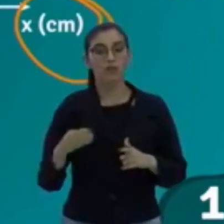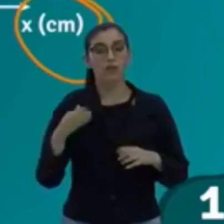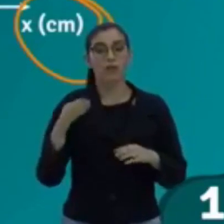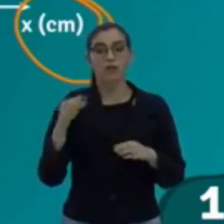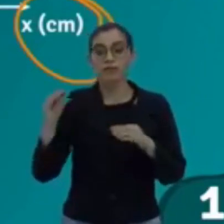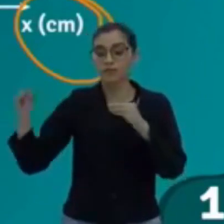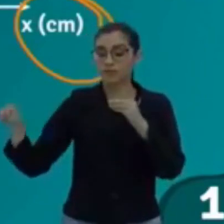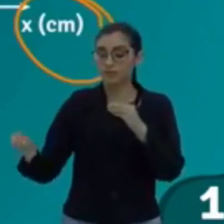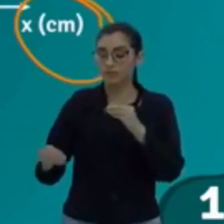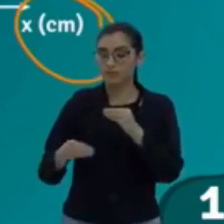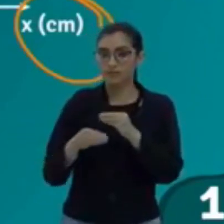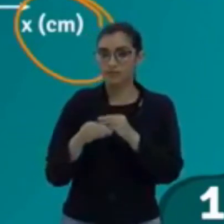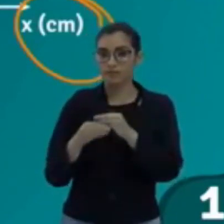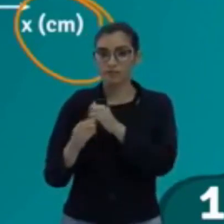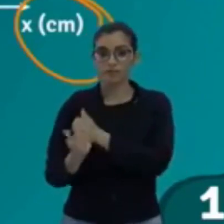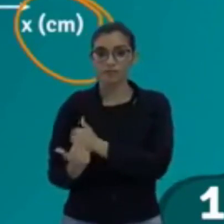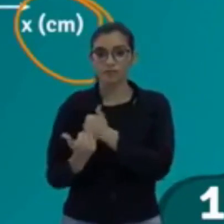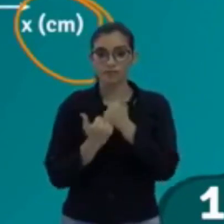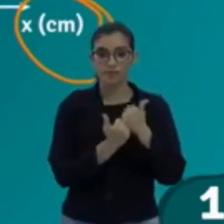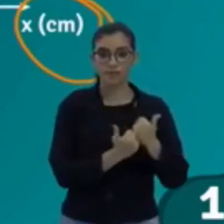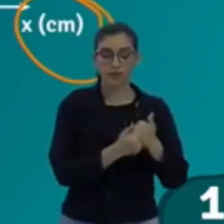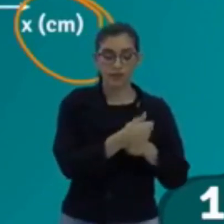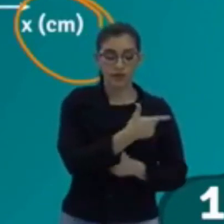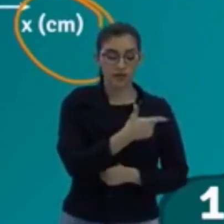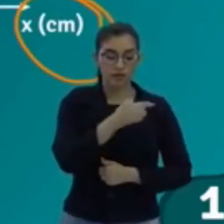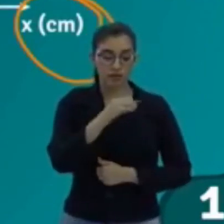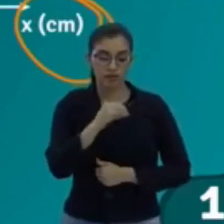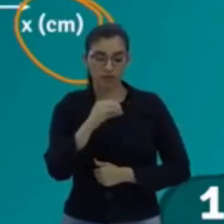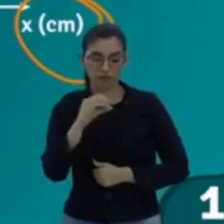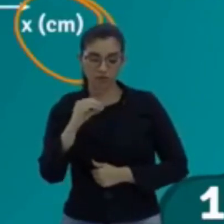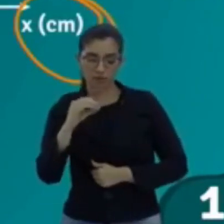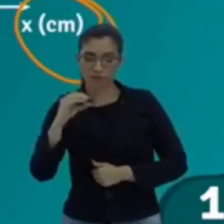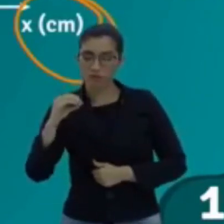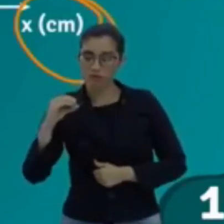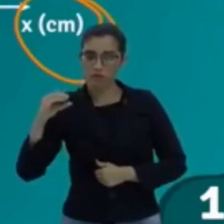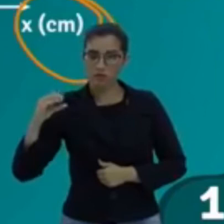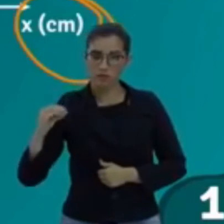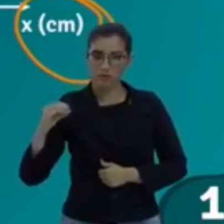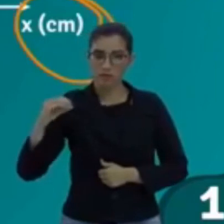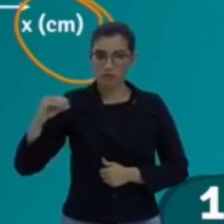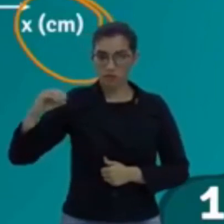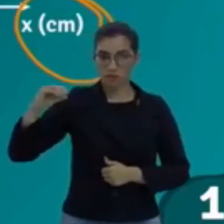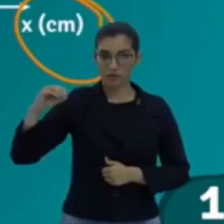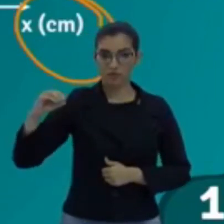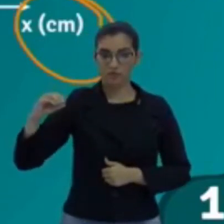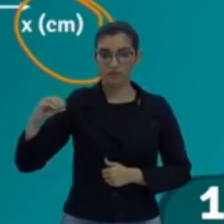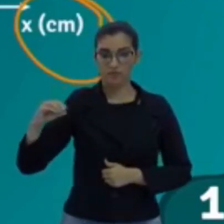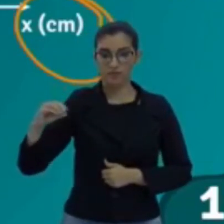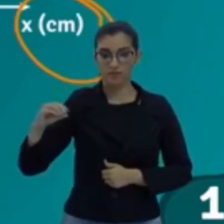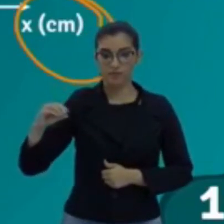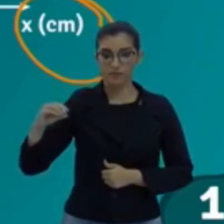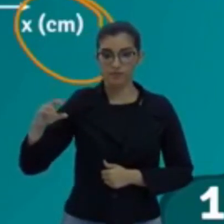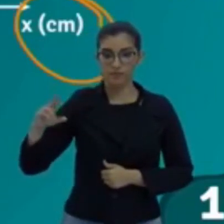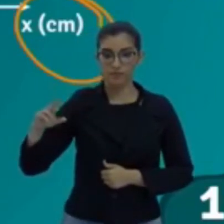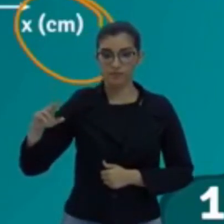Te ajudo. Vinte mil de velocidade. Presta atenção. Presta atenção.